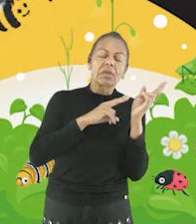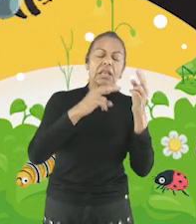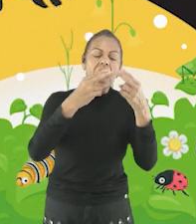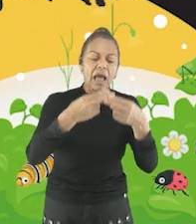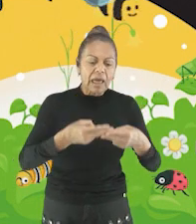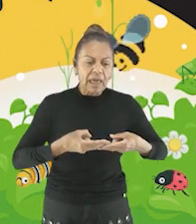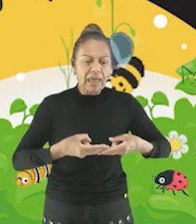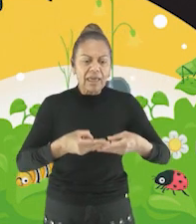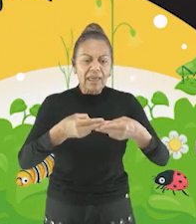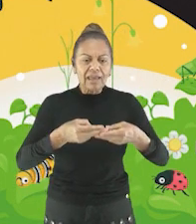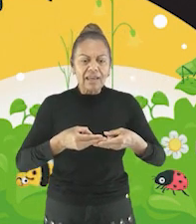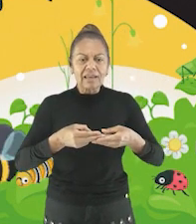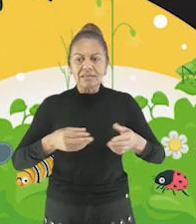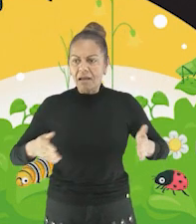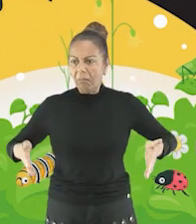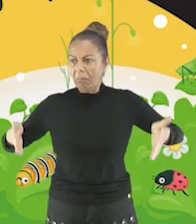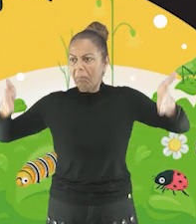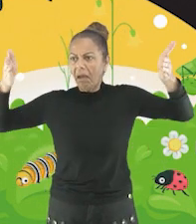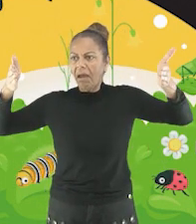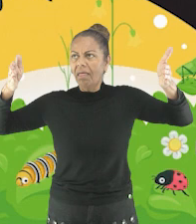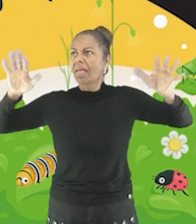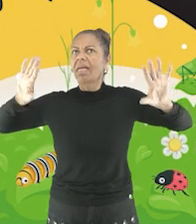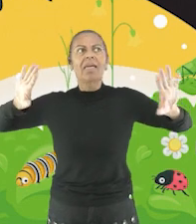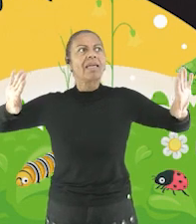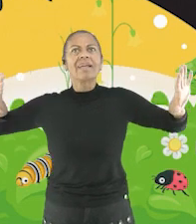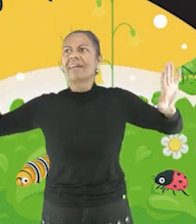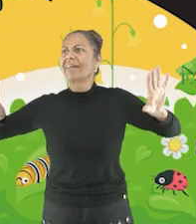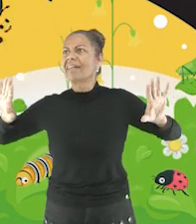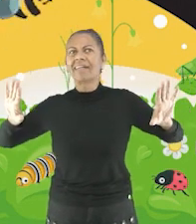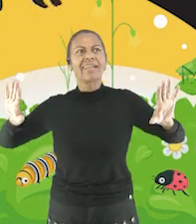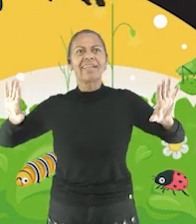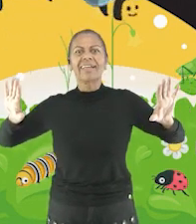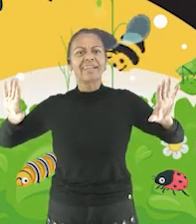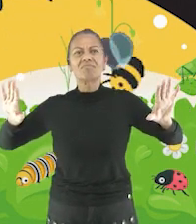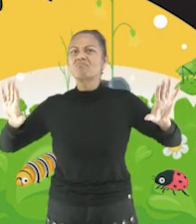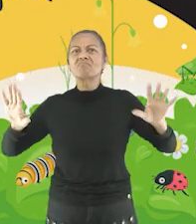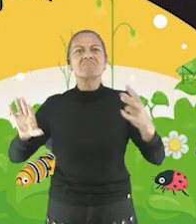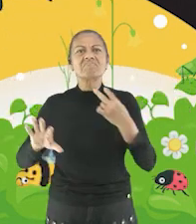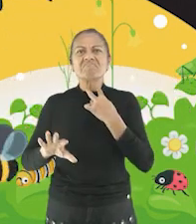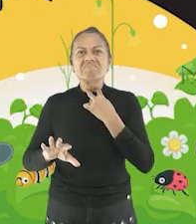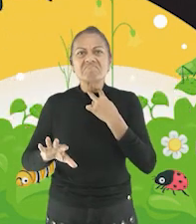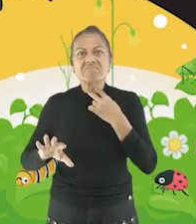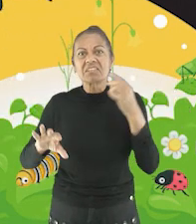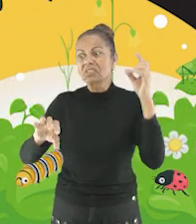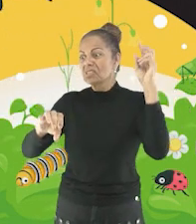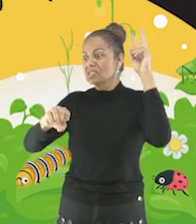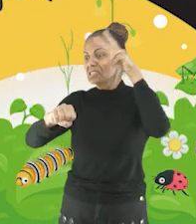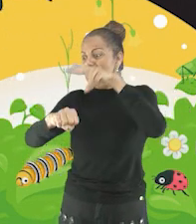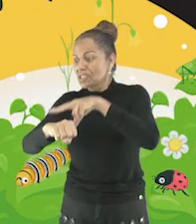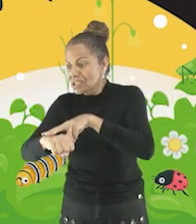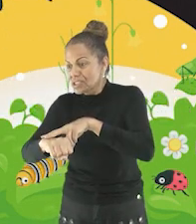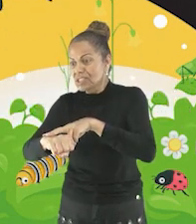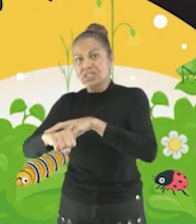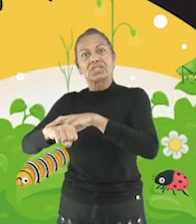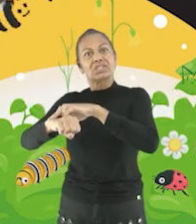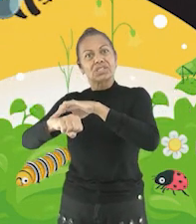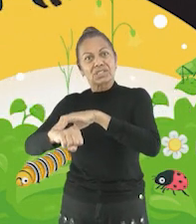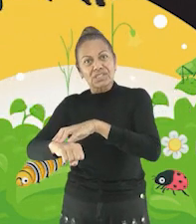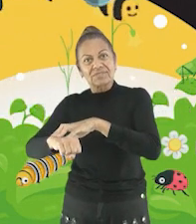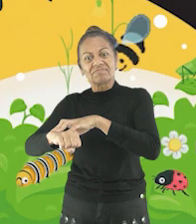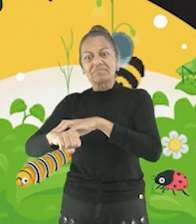dormir na rede Porque na casa não tinha parede Ninguém podia